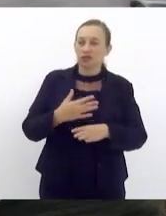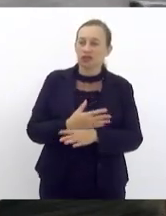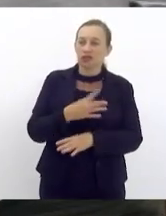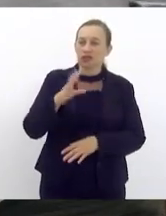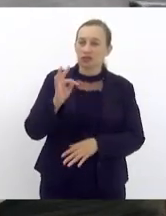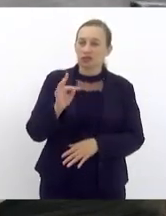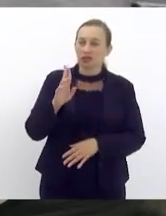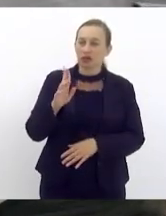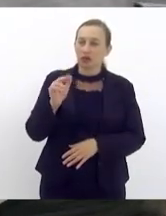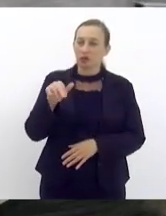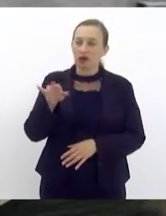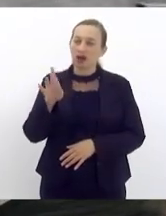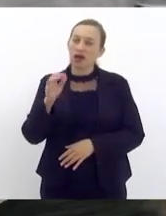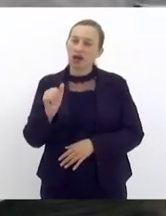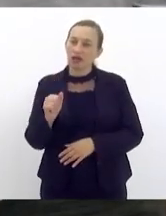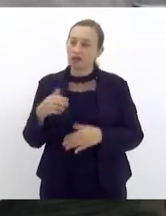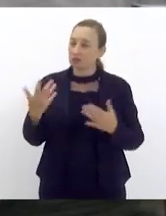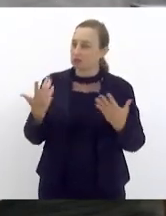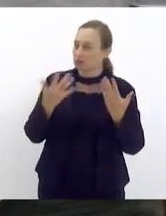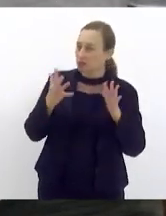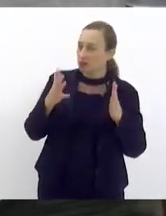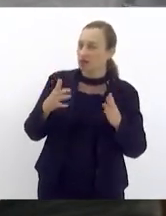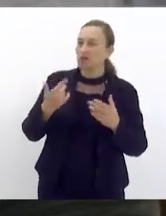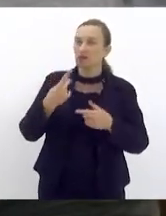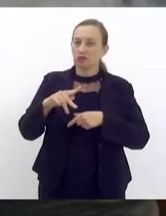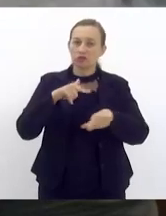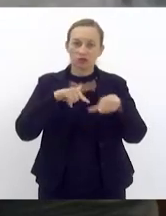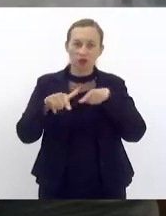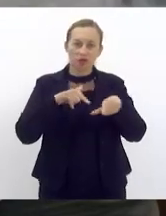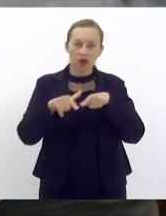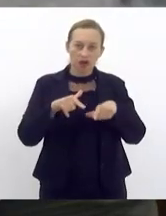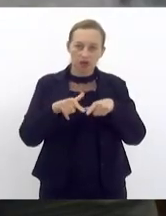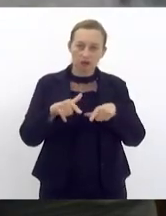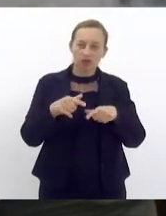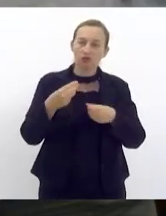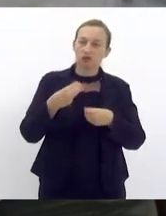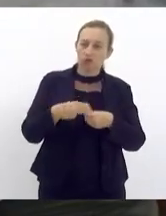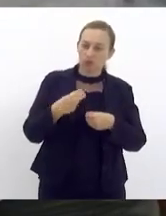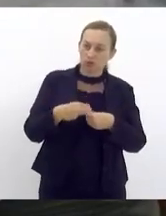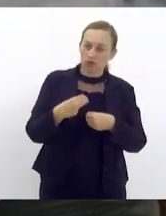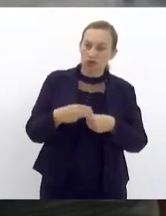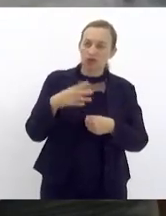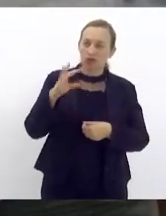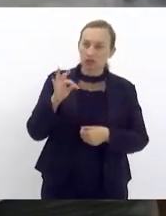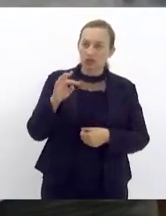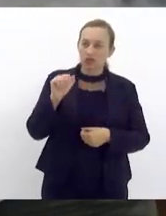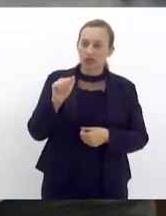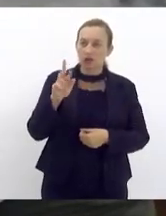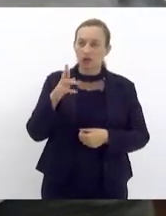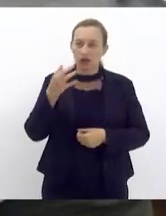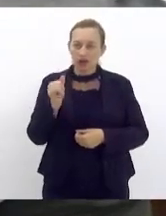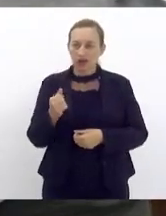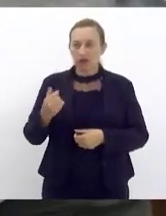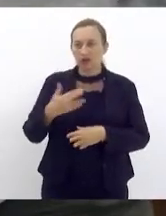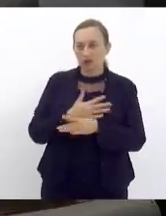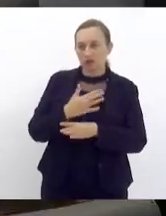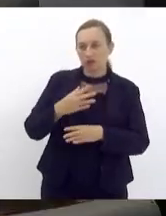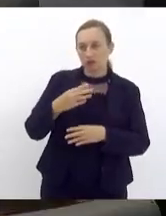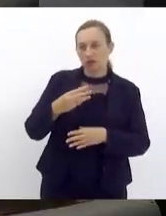meus parabéns pelo belíssimo trabalho que vossa excelência exerce no município de tal cara que é o município da minha família